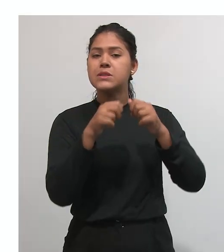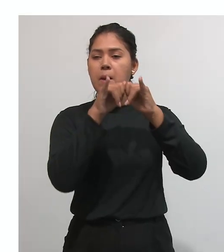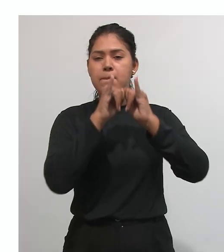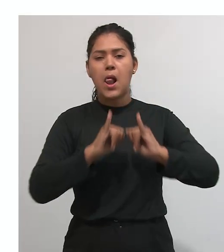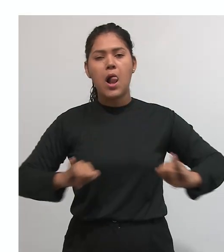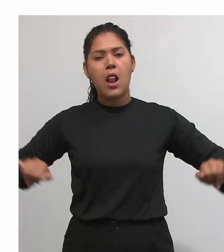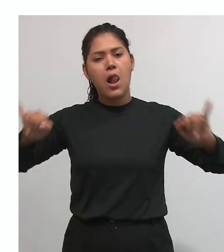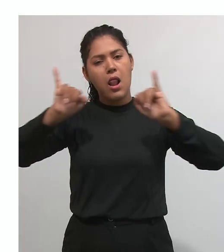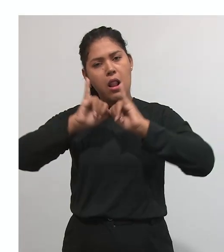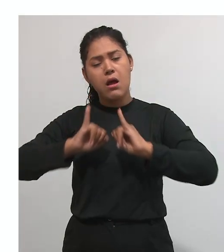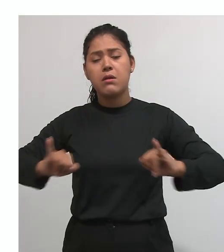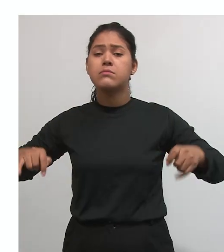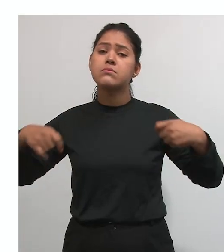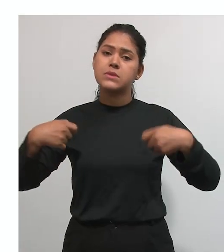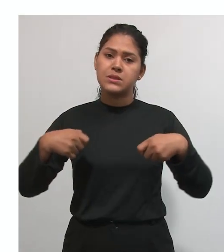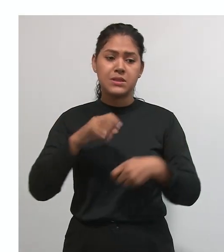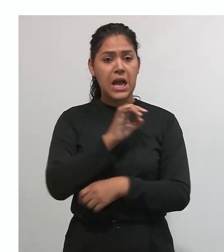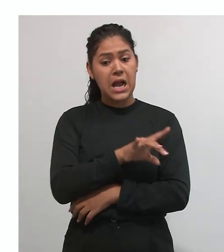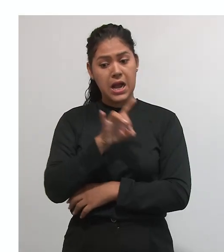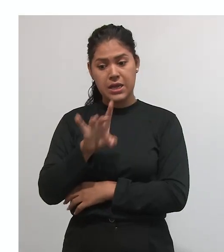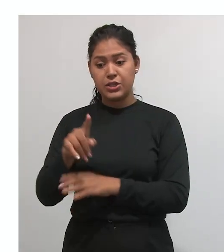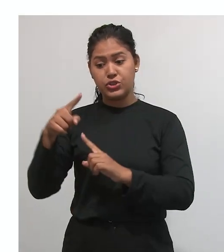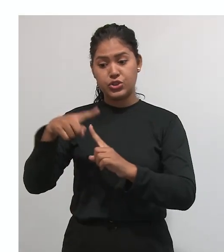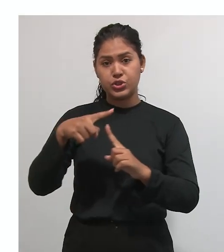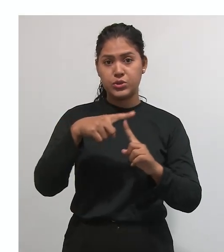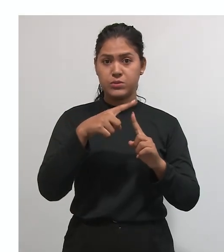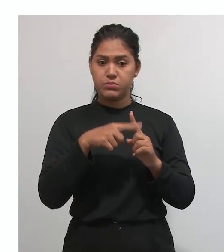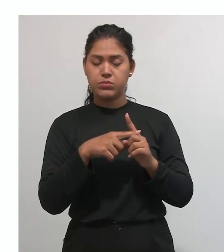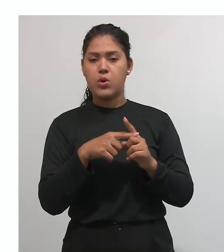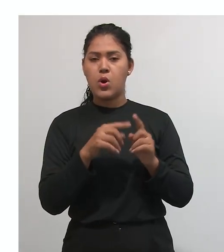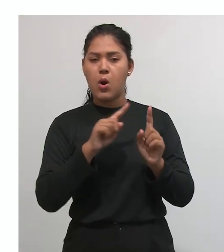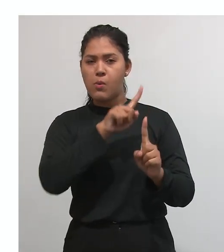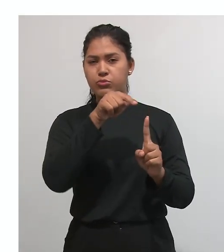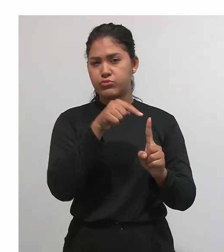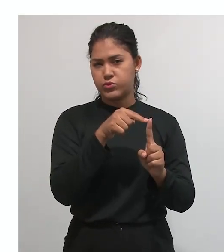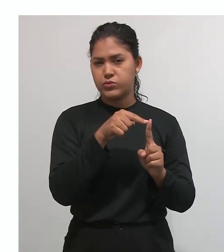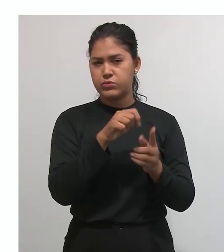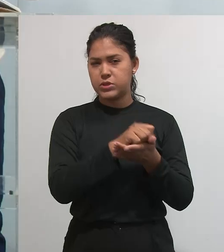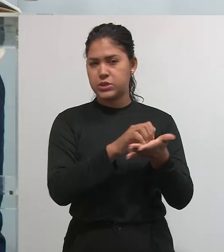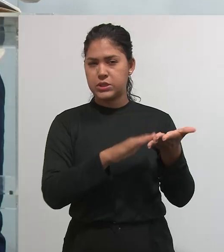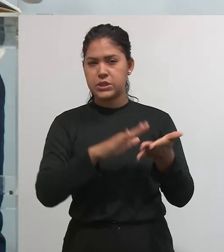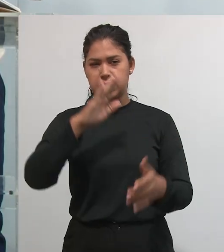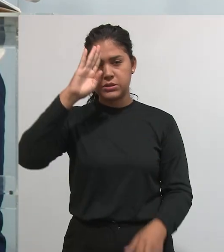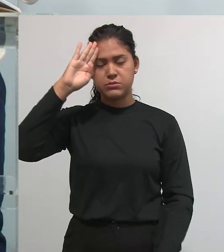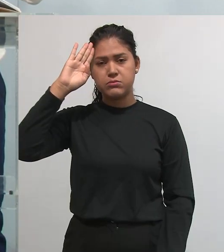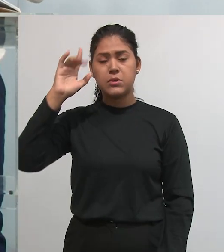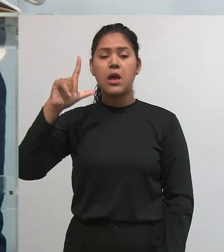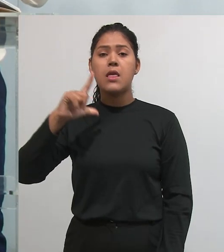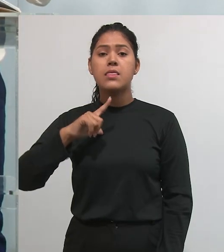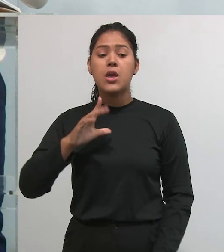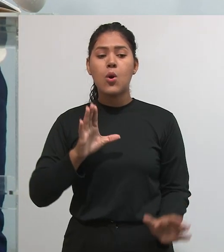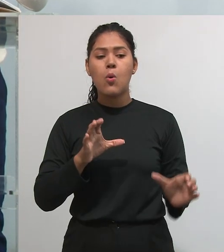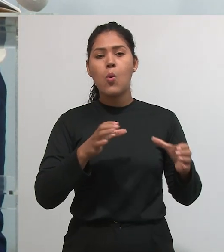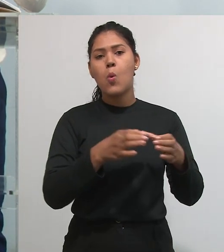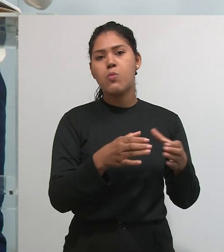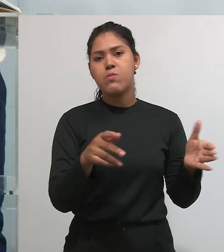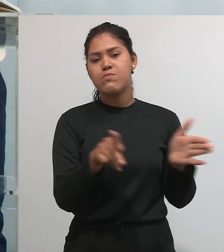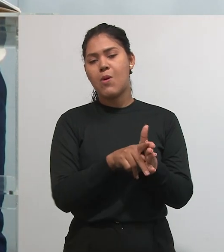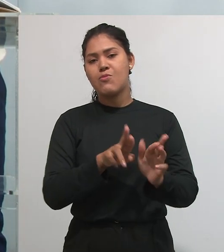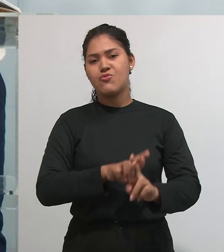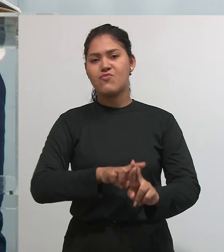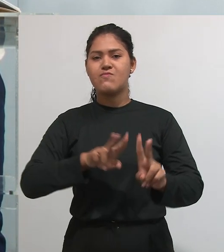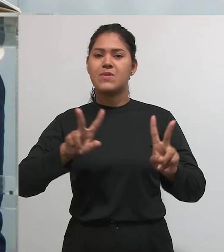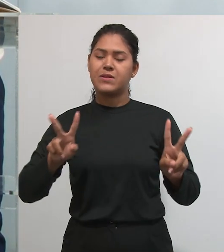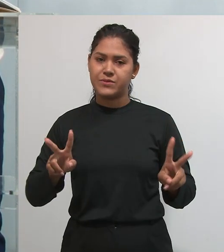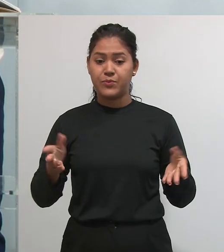Cada um tipo de produção científica vai atingir um público diferente. Então, o que nós vamos analisar aqui agora?